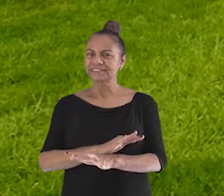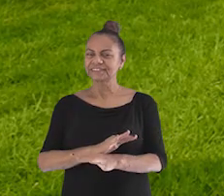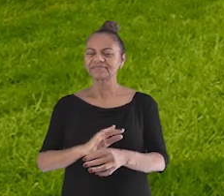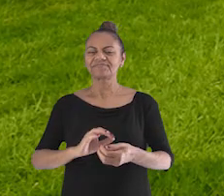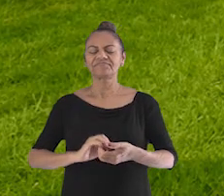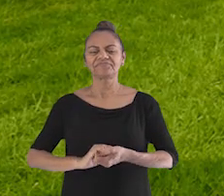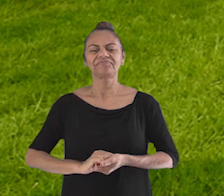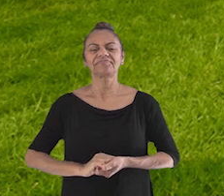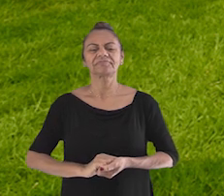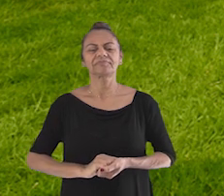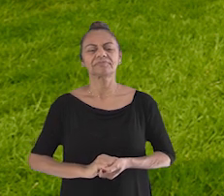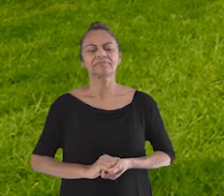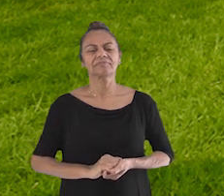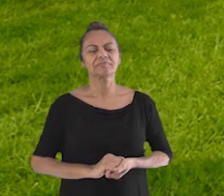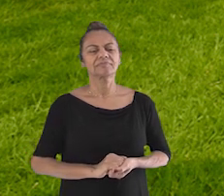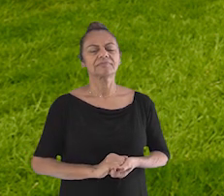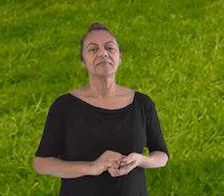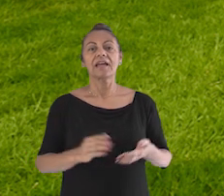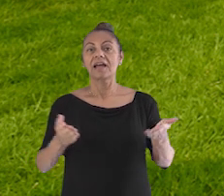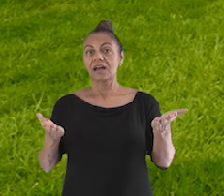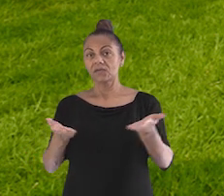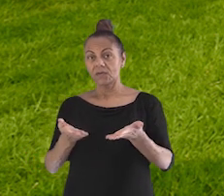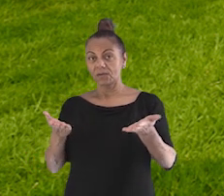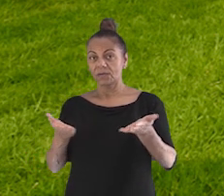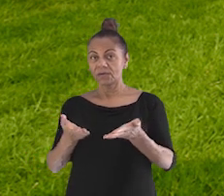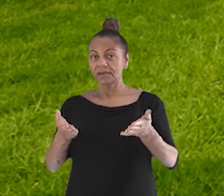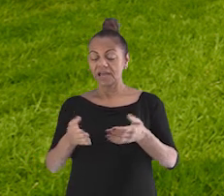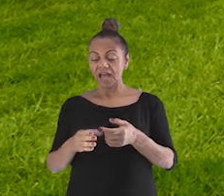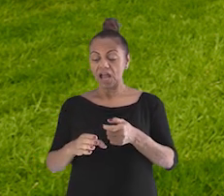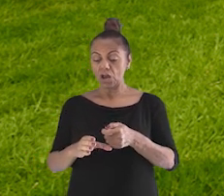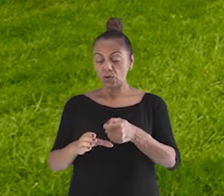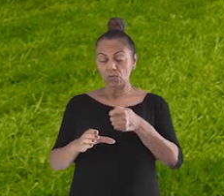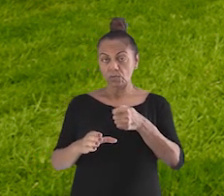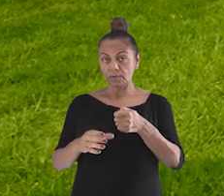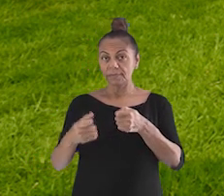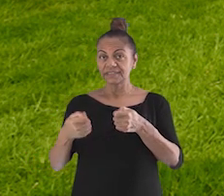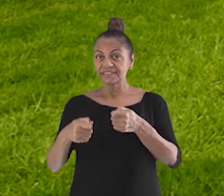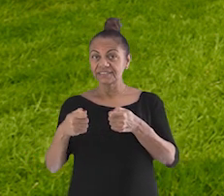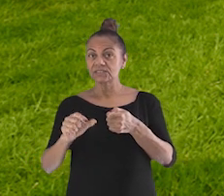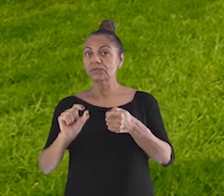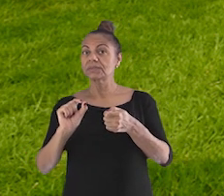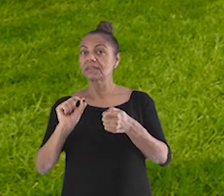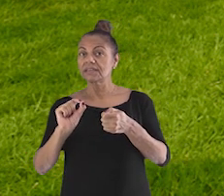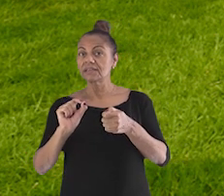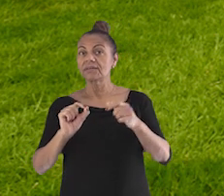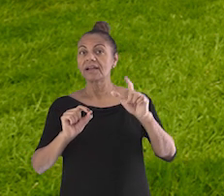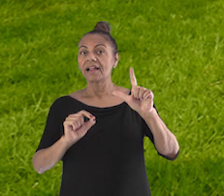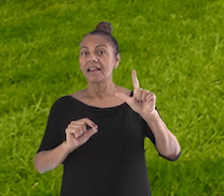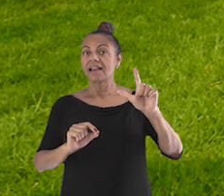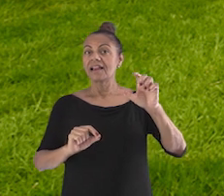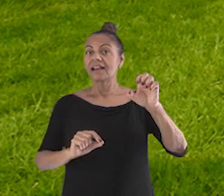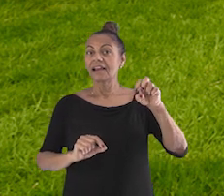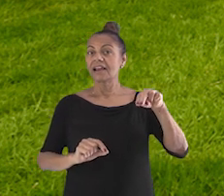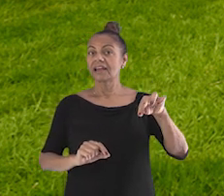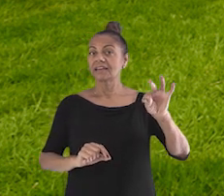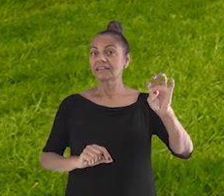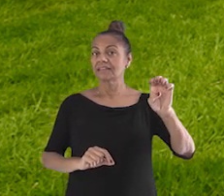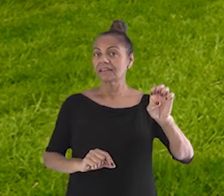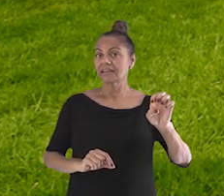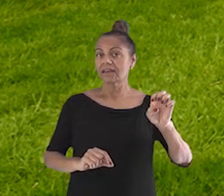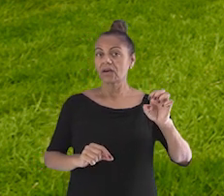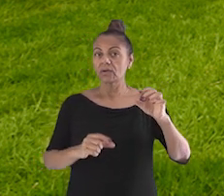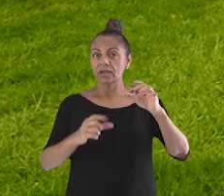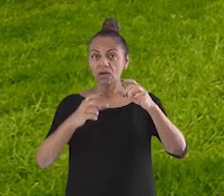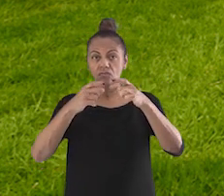Pronto. Agora, a nossa lupa precisa de uma lente. Pronto. E nós